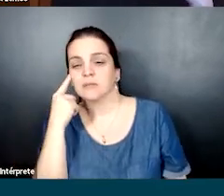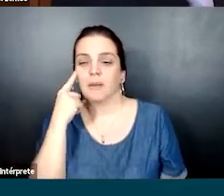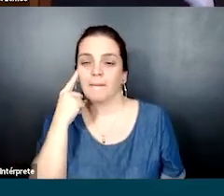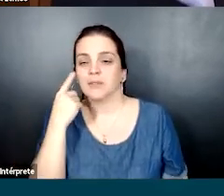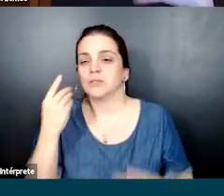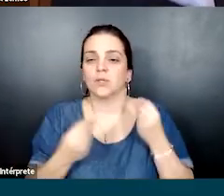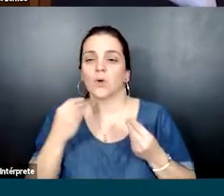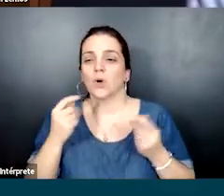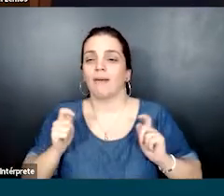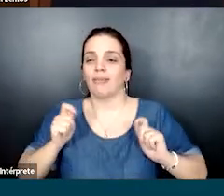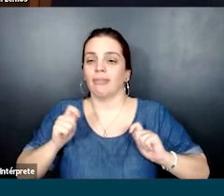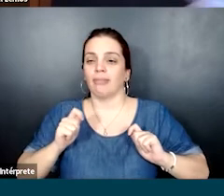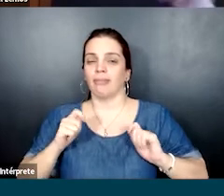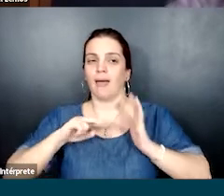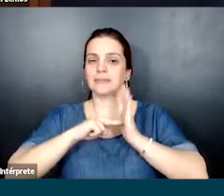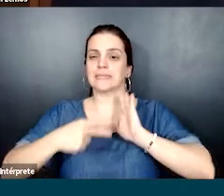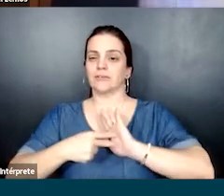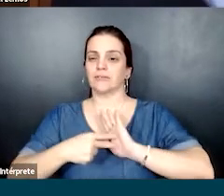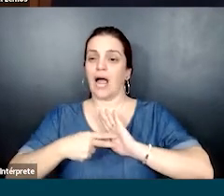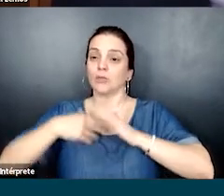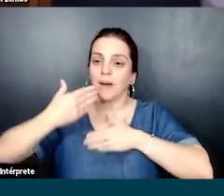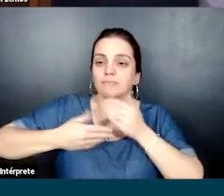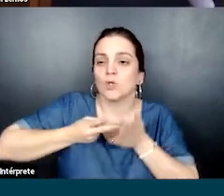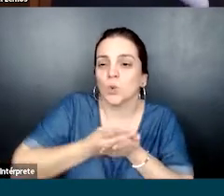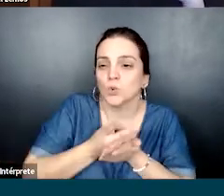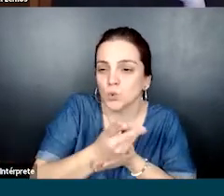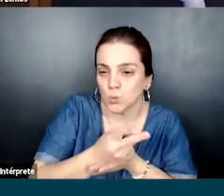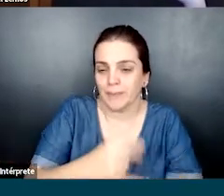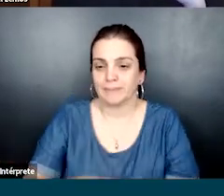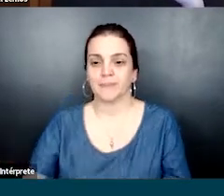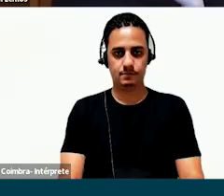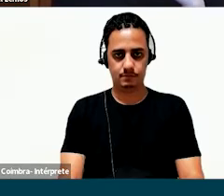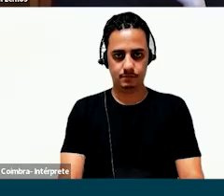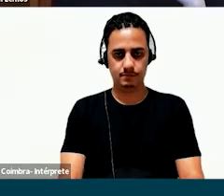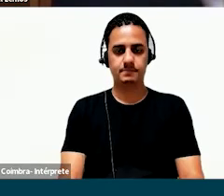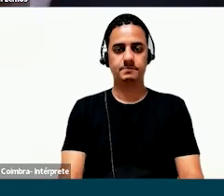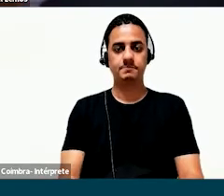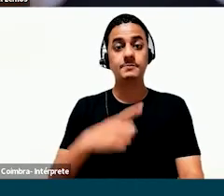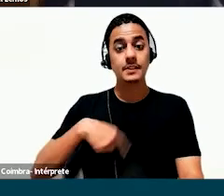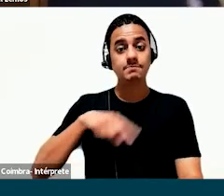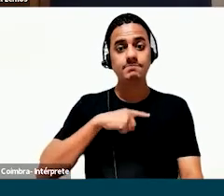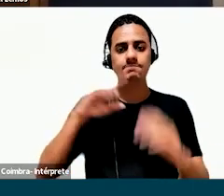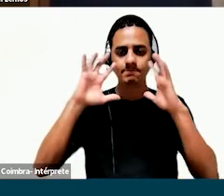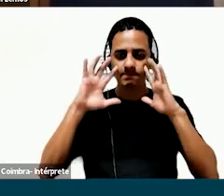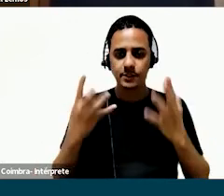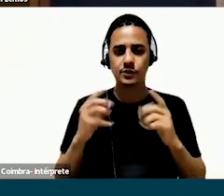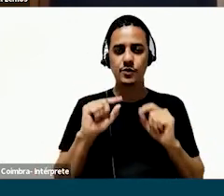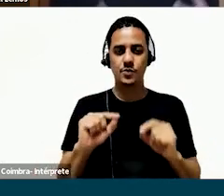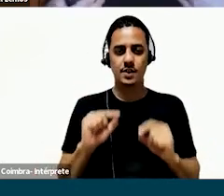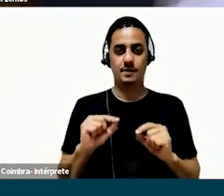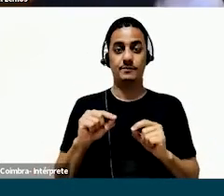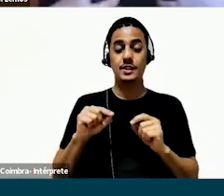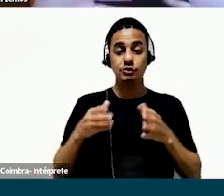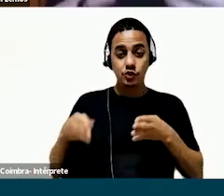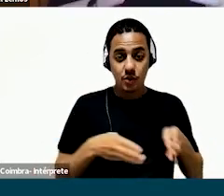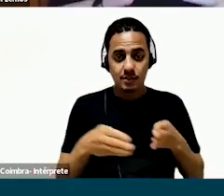ajudou a gente a pensar numa proposta de abordagem que talvez fizesse sentido para a gente seguir. E aí a gente decidiu, então, transformar